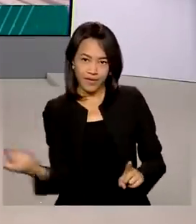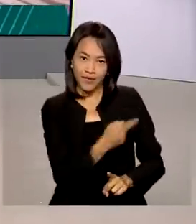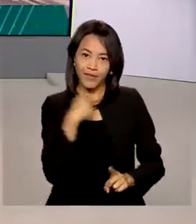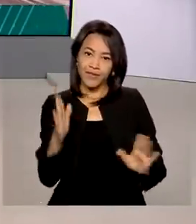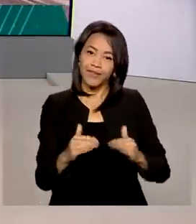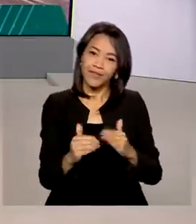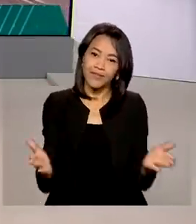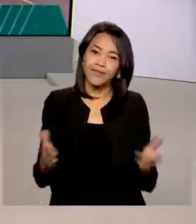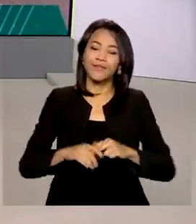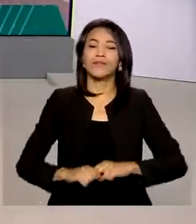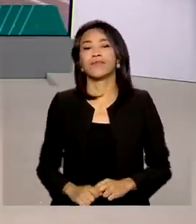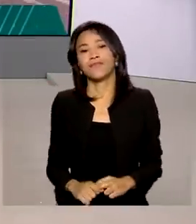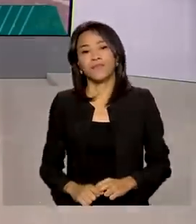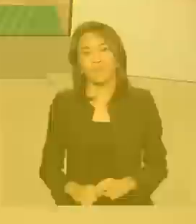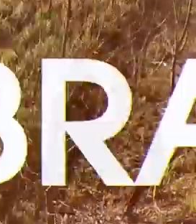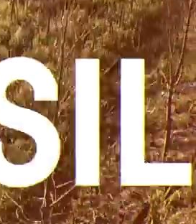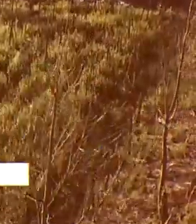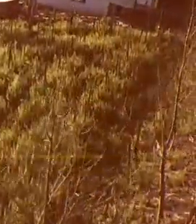em Dia já está no ar.